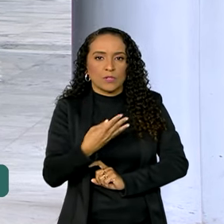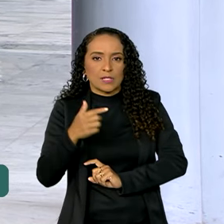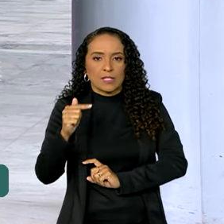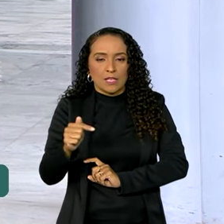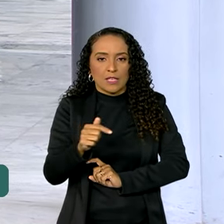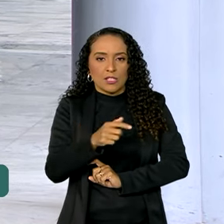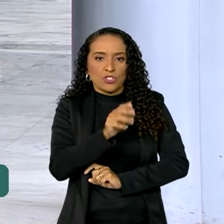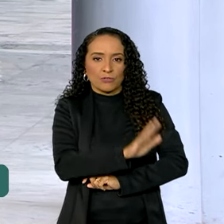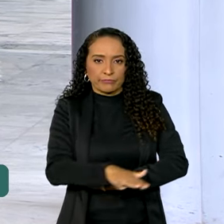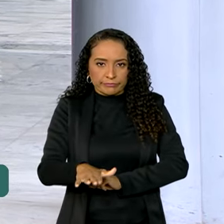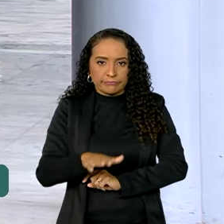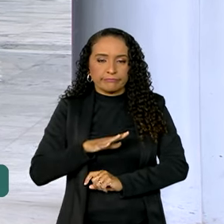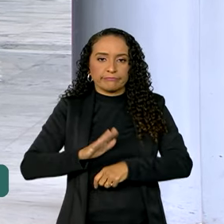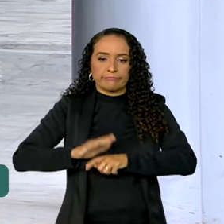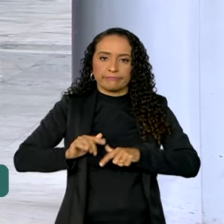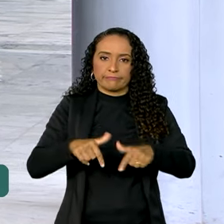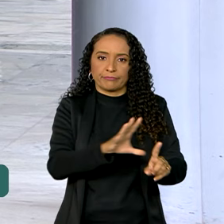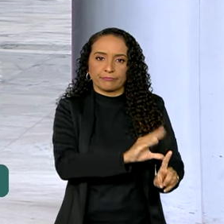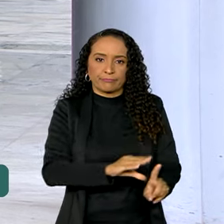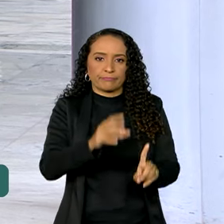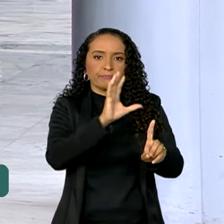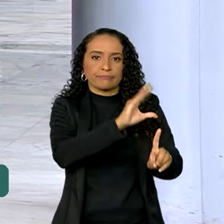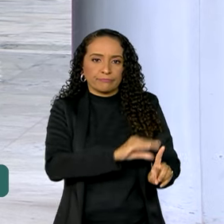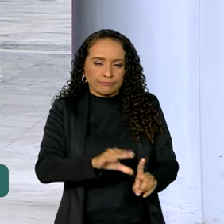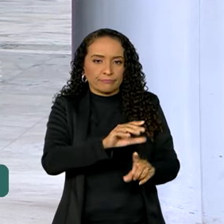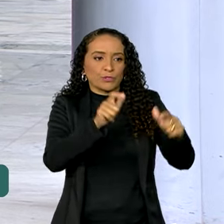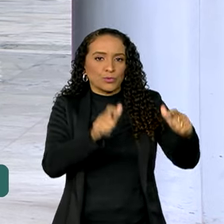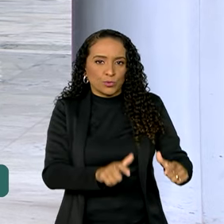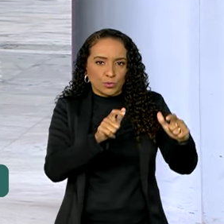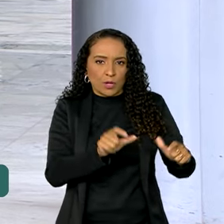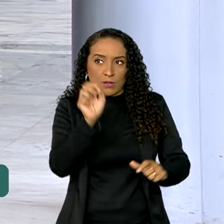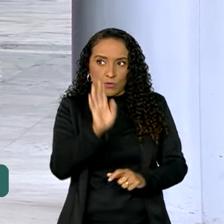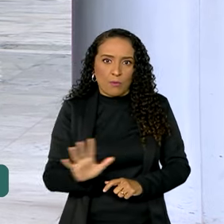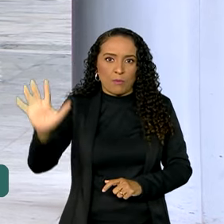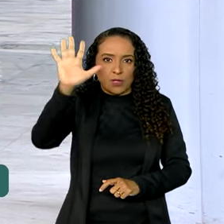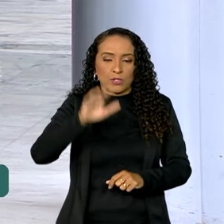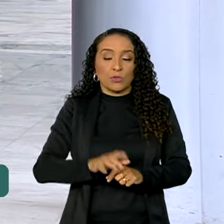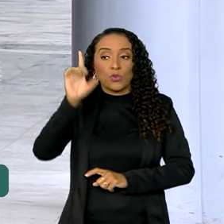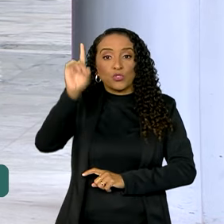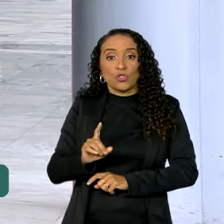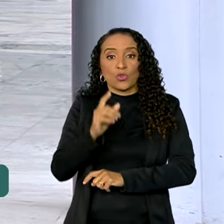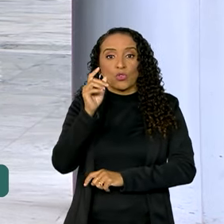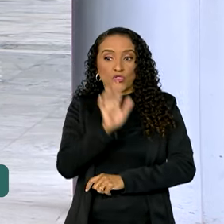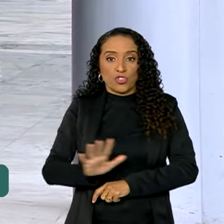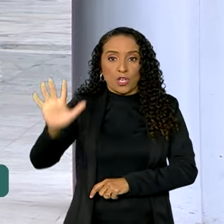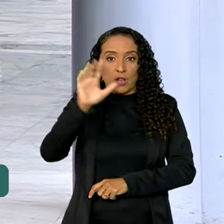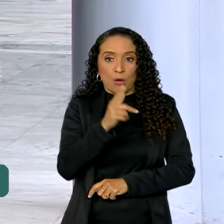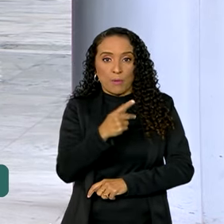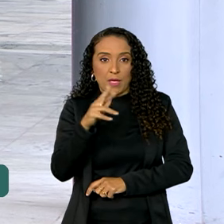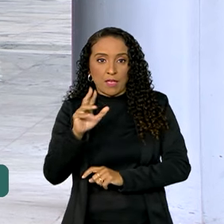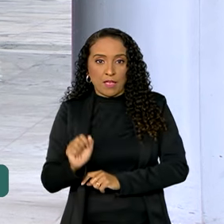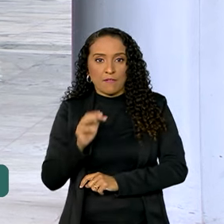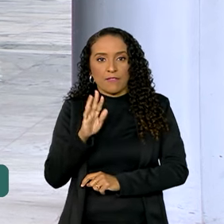menores que estavam atuando aí, sendo explorados sexualmente nesses pontos em todo o país. E o diretor-geral da PRF, Fernando